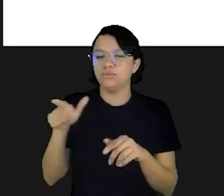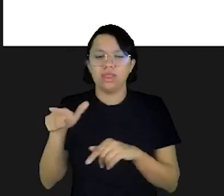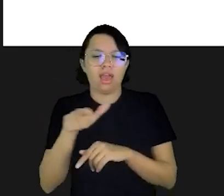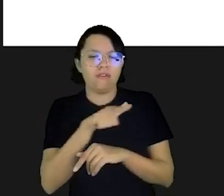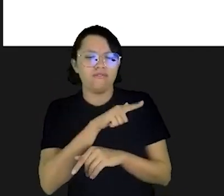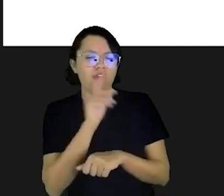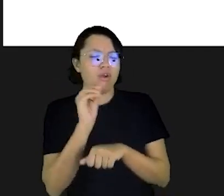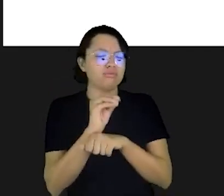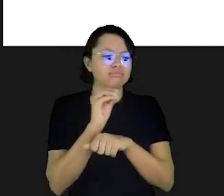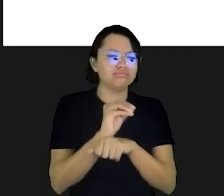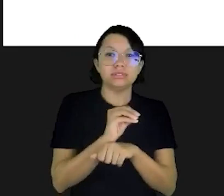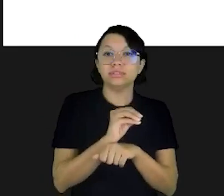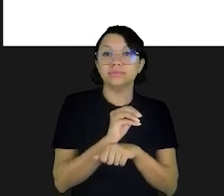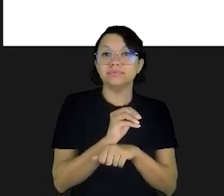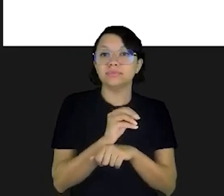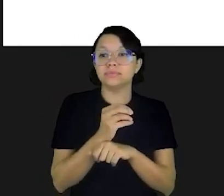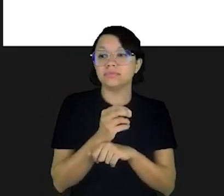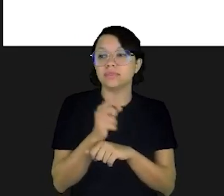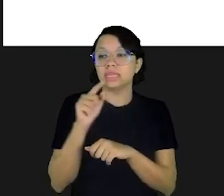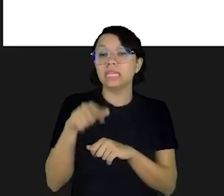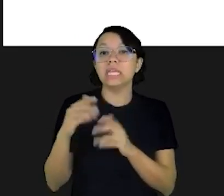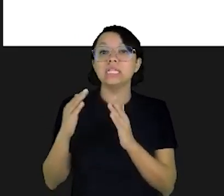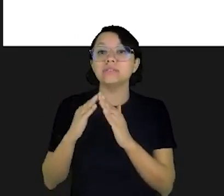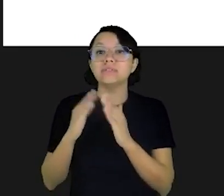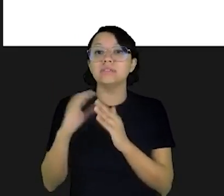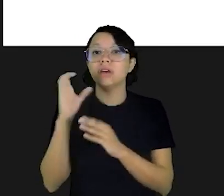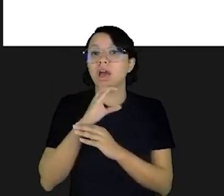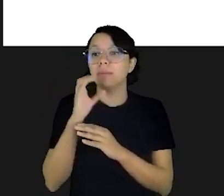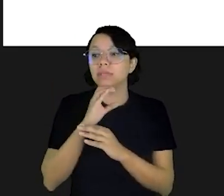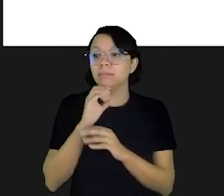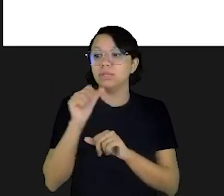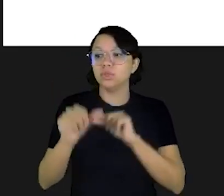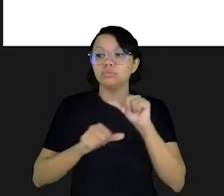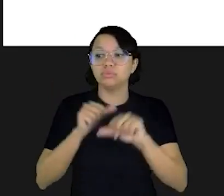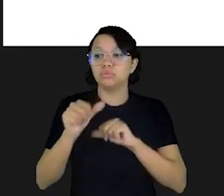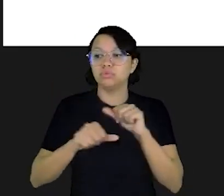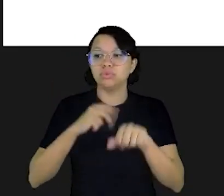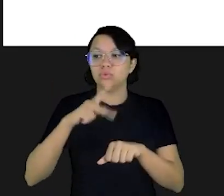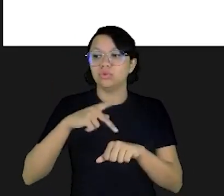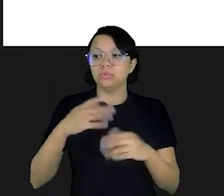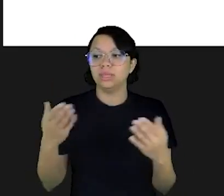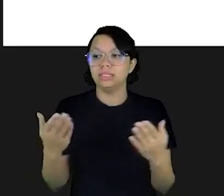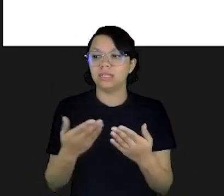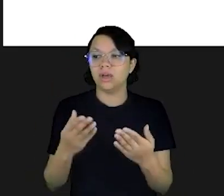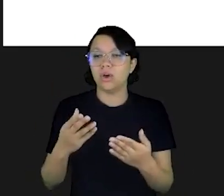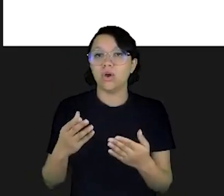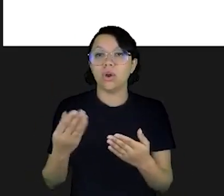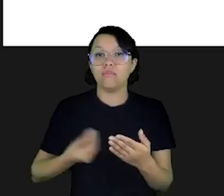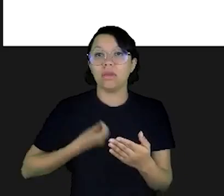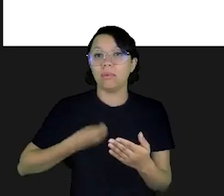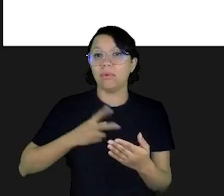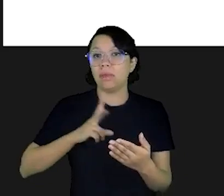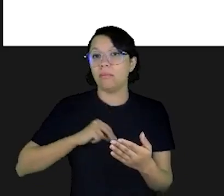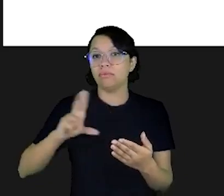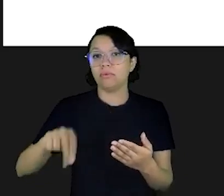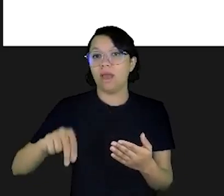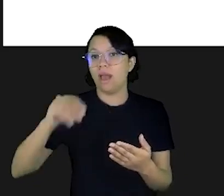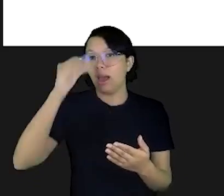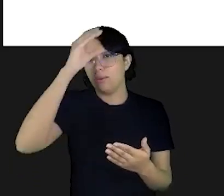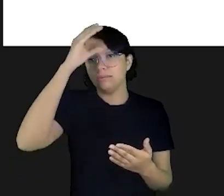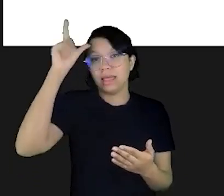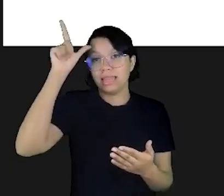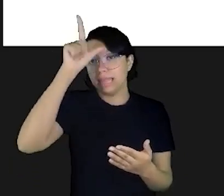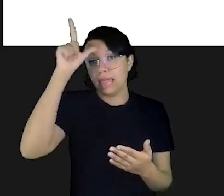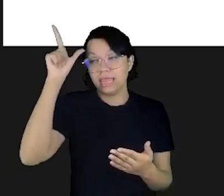carro, cuidando bonitinho. E esse vizinho, de repente, muda-se de país, vai morar em Portugal, vai morar na Alemanha.